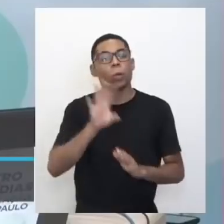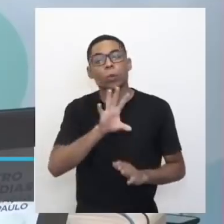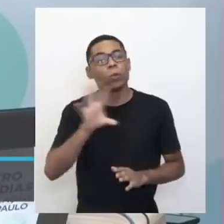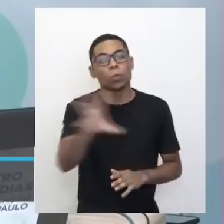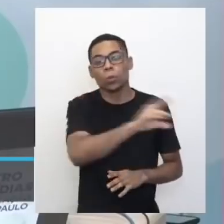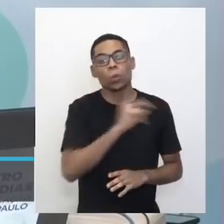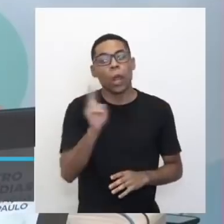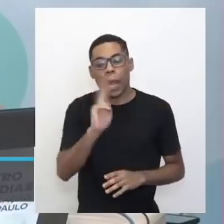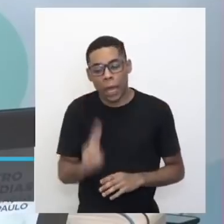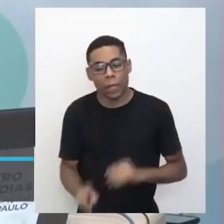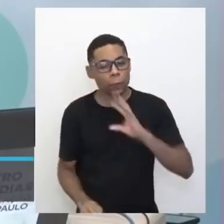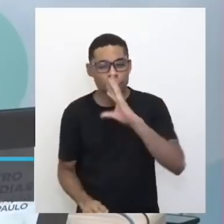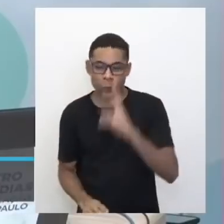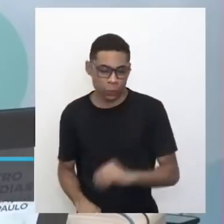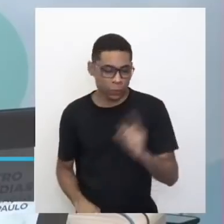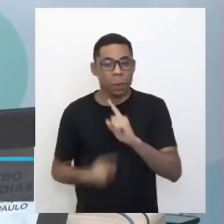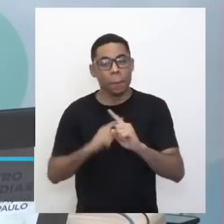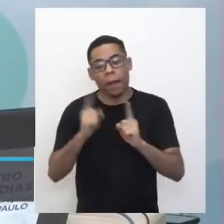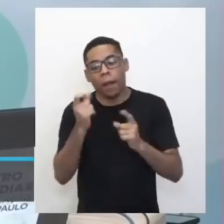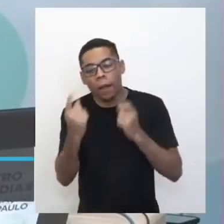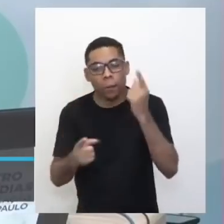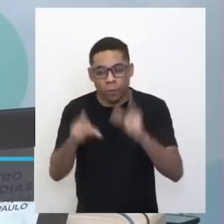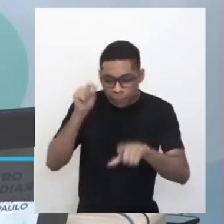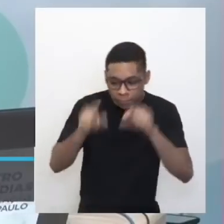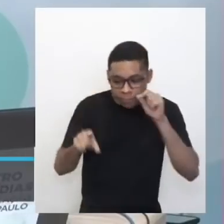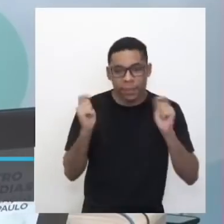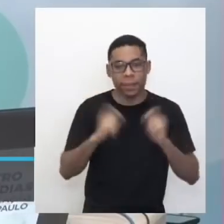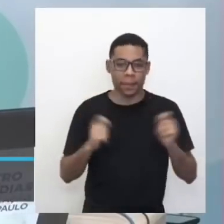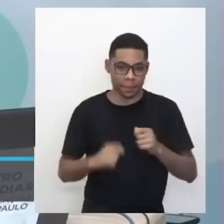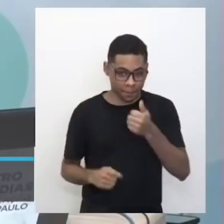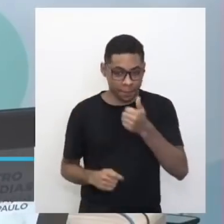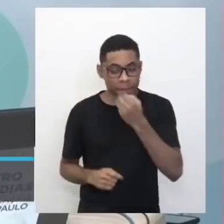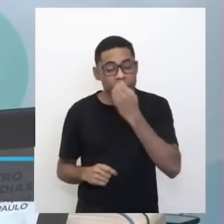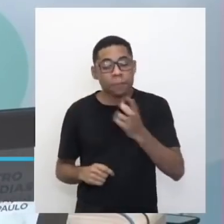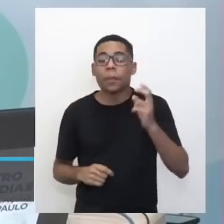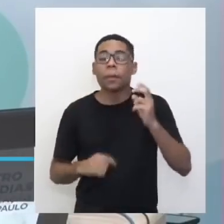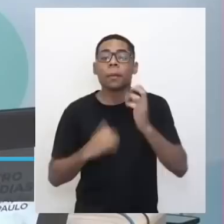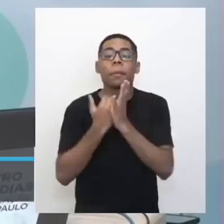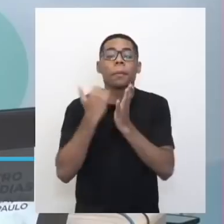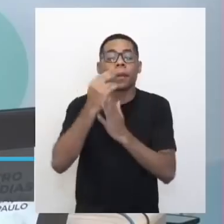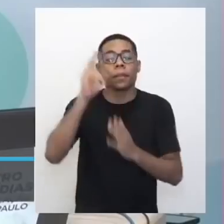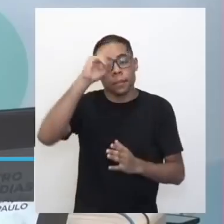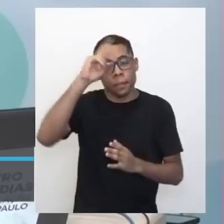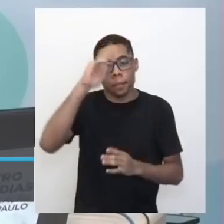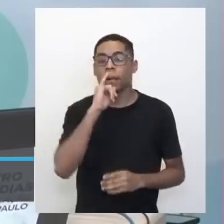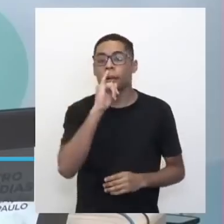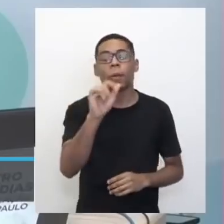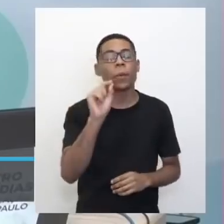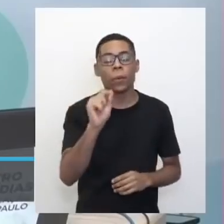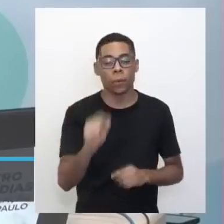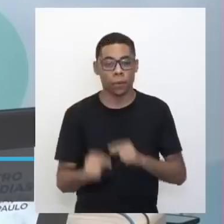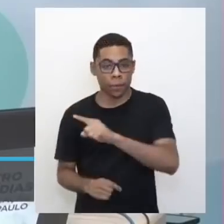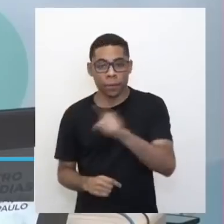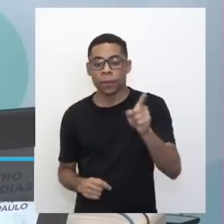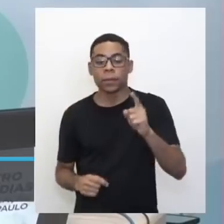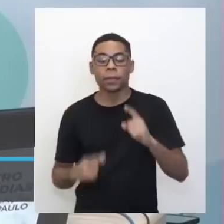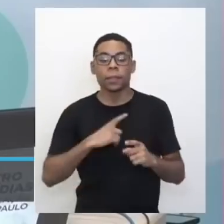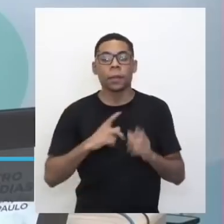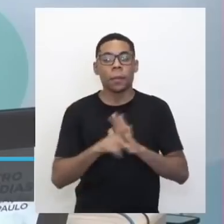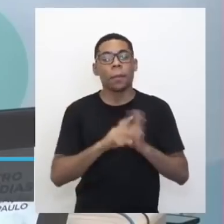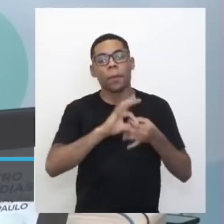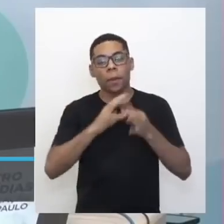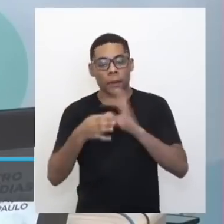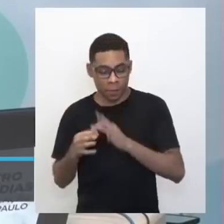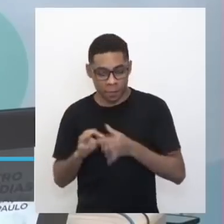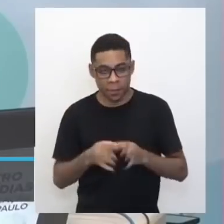mas os que dá para ler, a gente vai lendo. Quero lembrar vocês também que estão abertas as inscrições para a Olimpíada Brasileira de